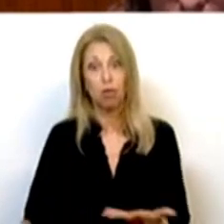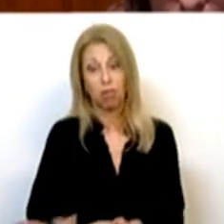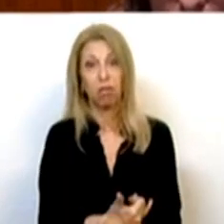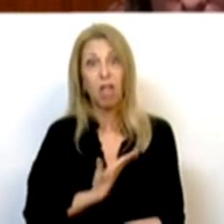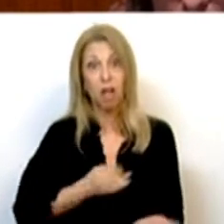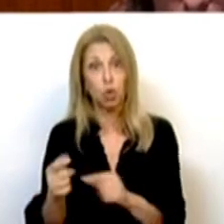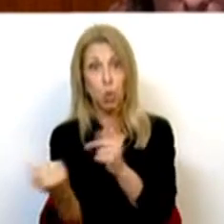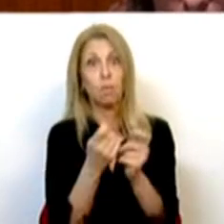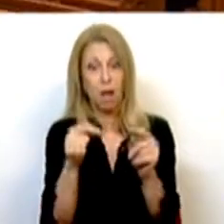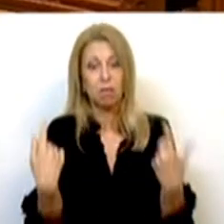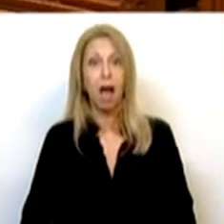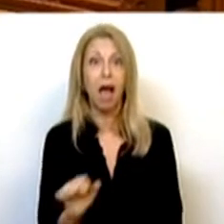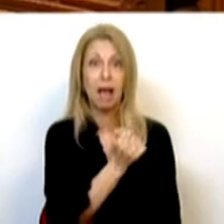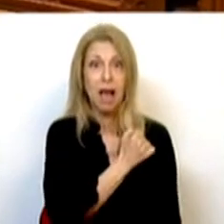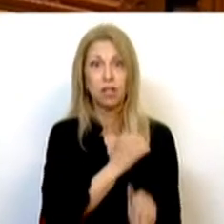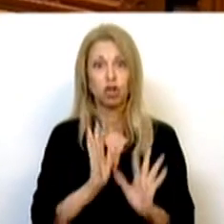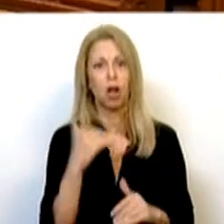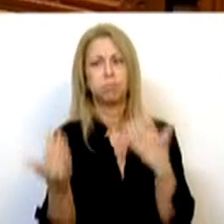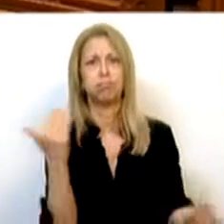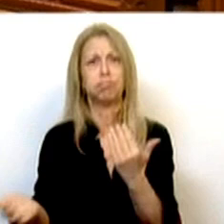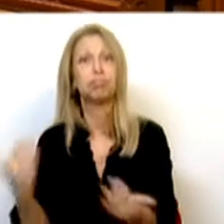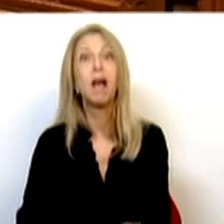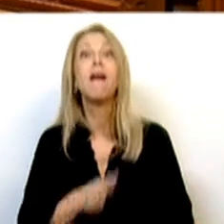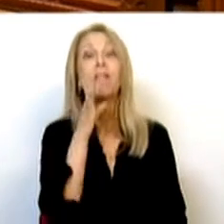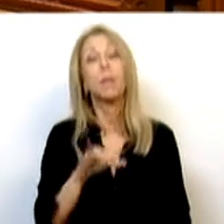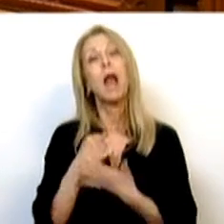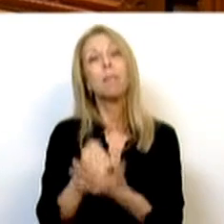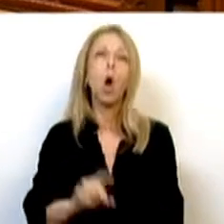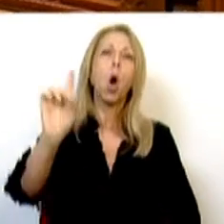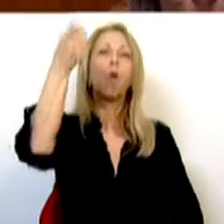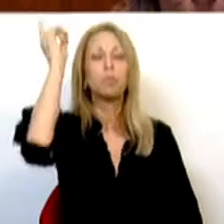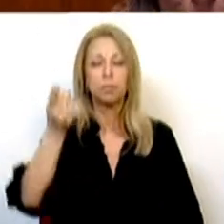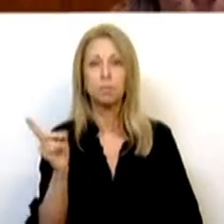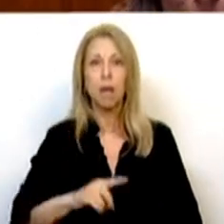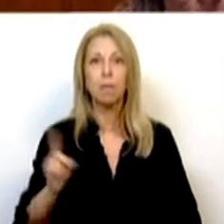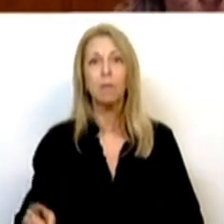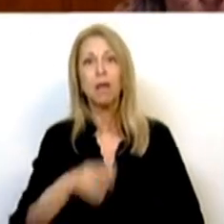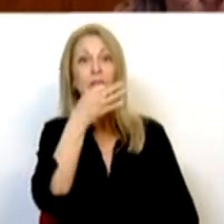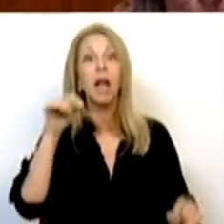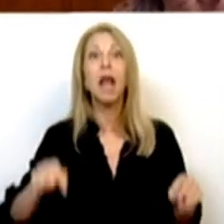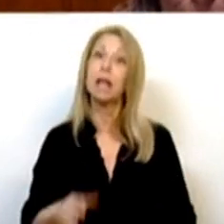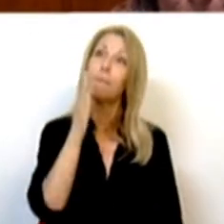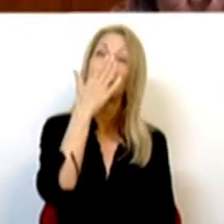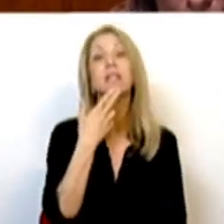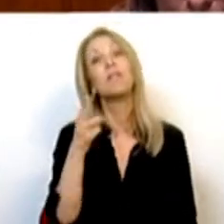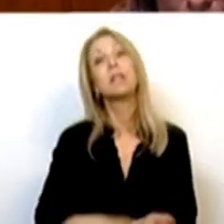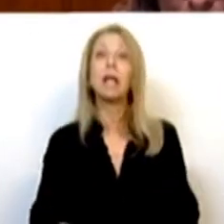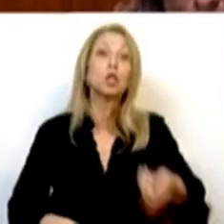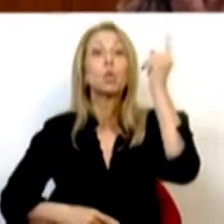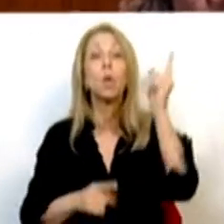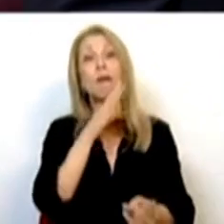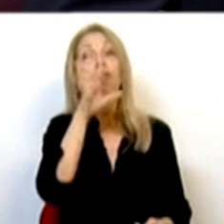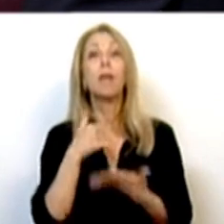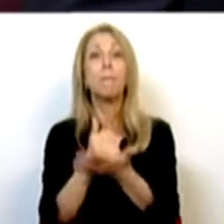com casas atribuídas, com famílias apoiadas, ao invés de estarmos aqui sempre para falar como se não fosse verdade que estas famílias estão a ser